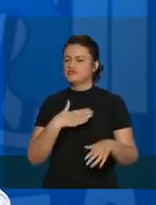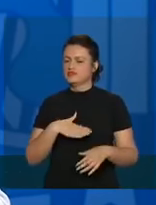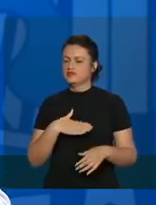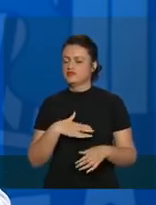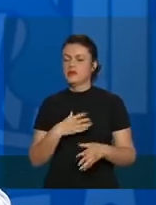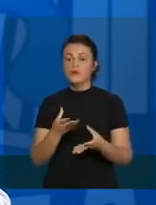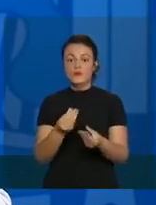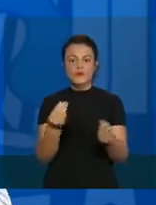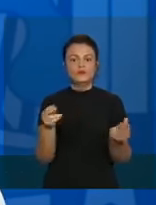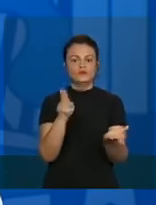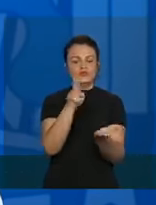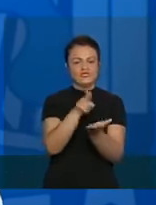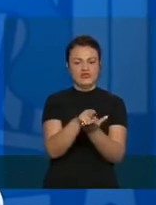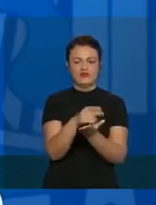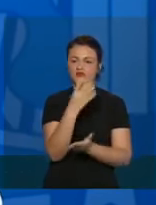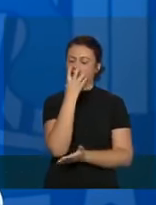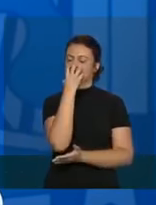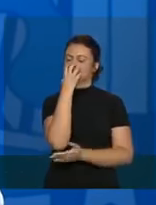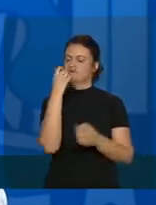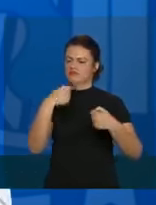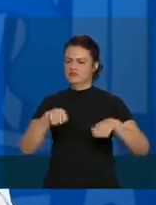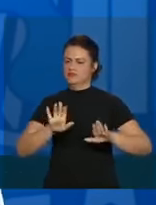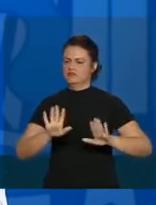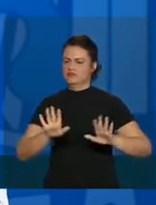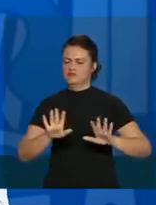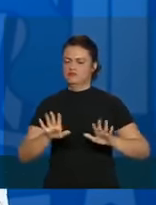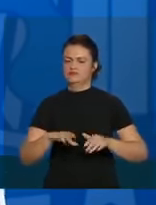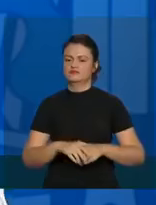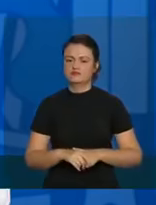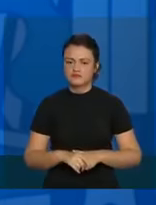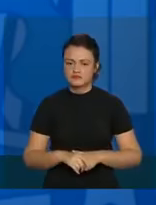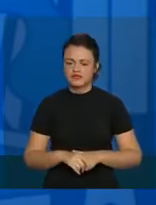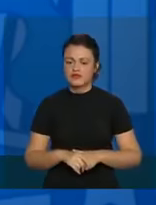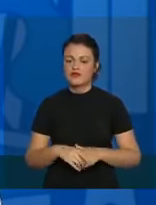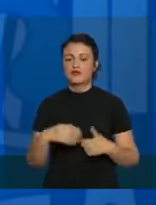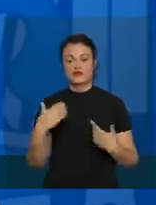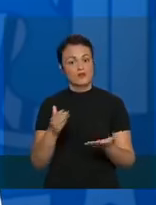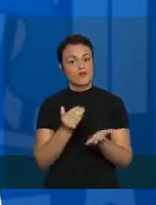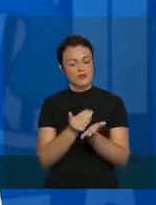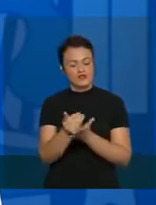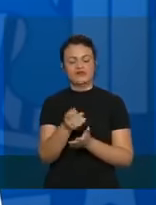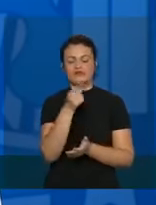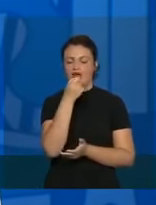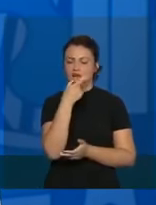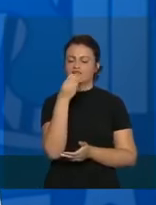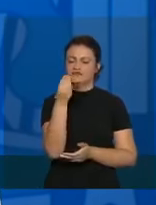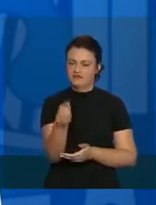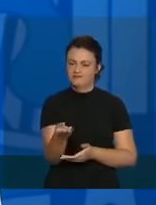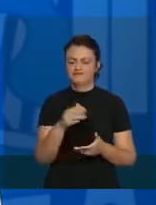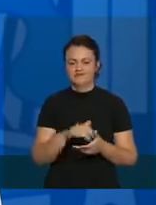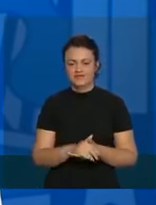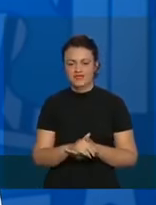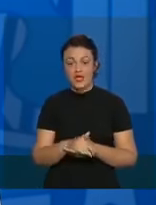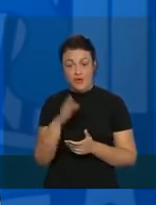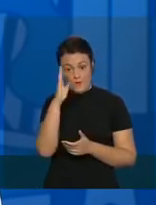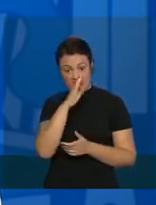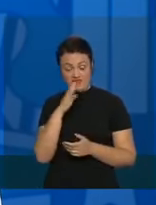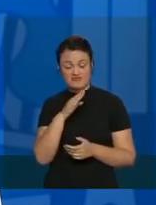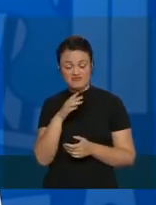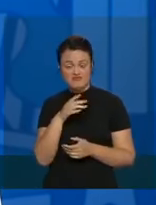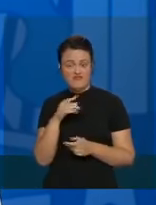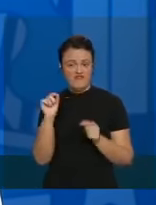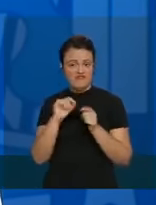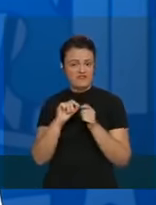Muitos internam e não precisam de respiração ventilatória. Então, começaram a dar. O Brasil adotou essas duas linhas.